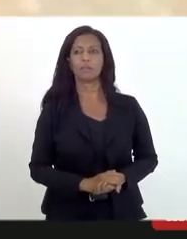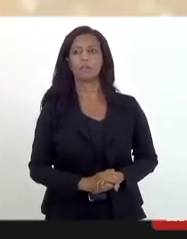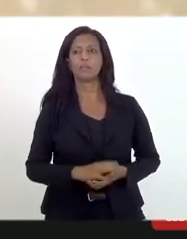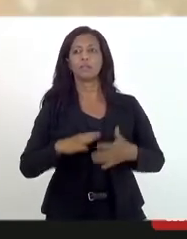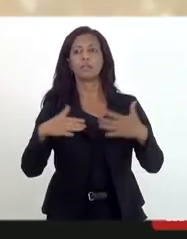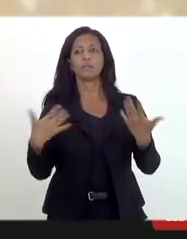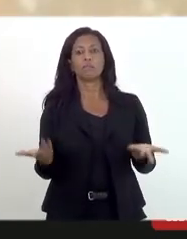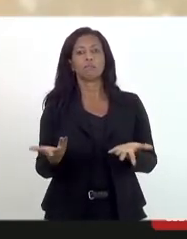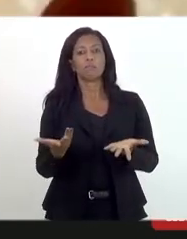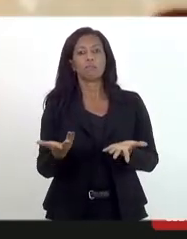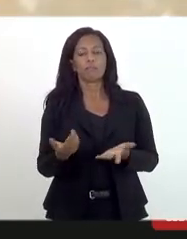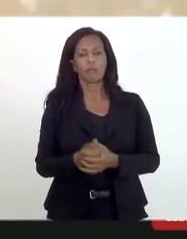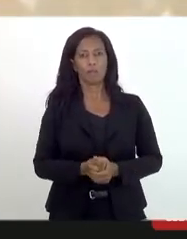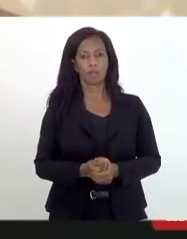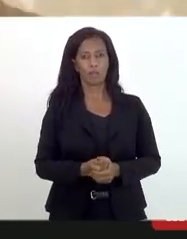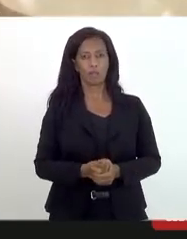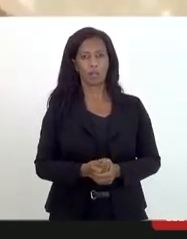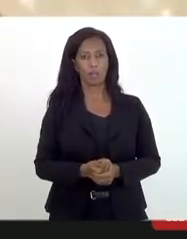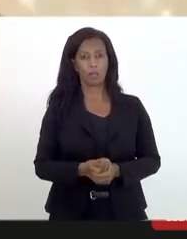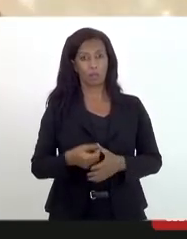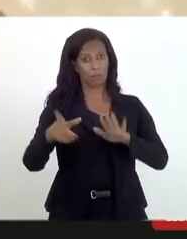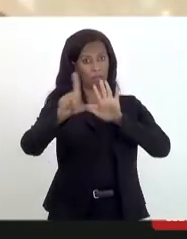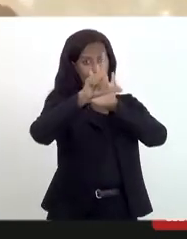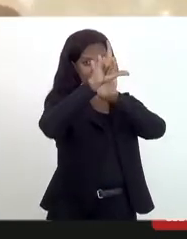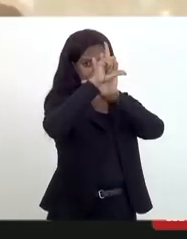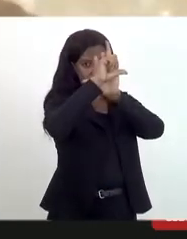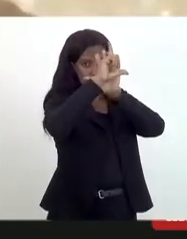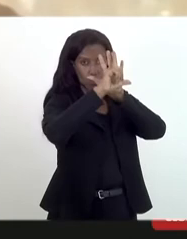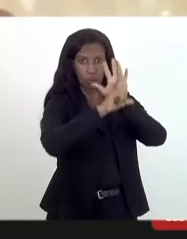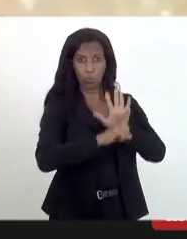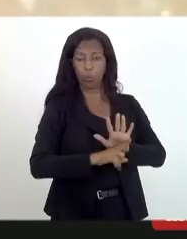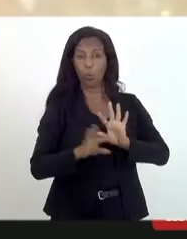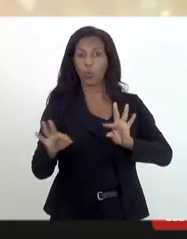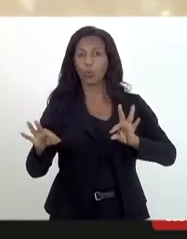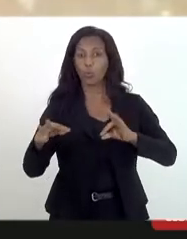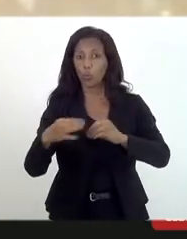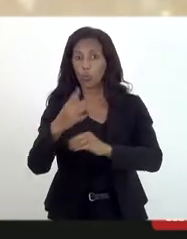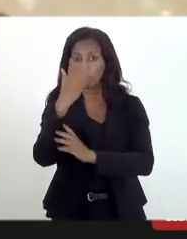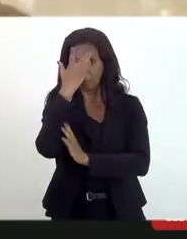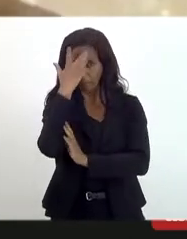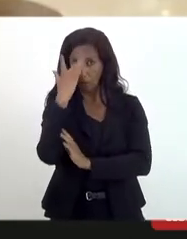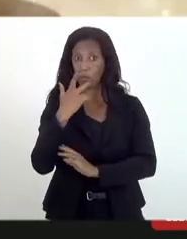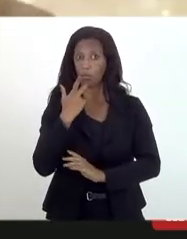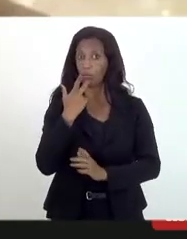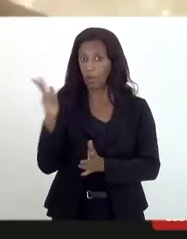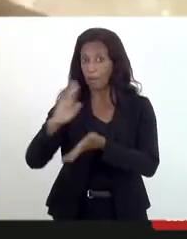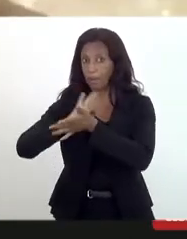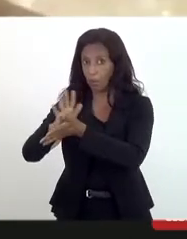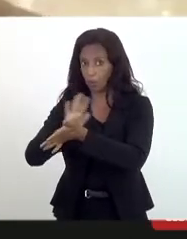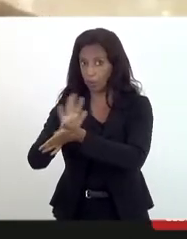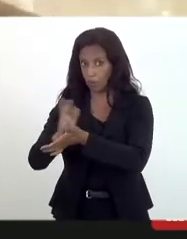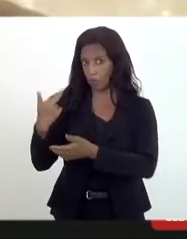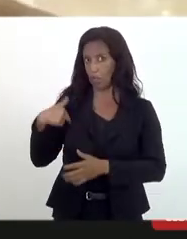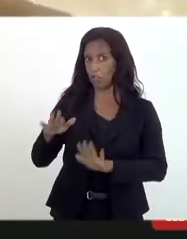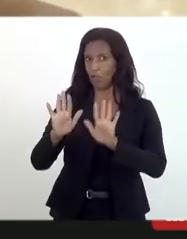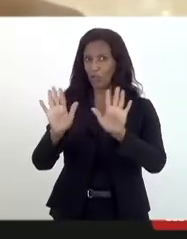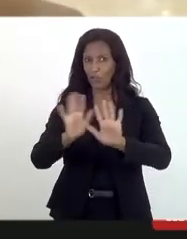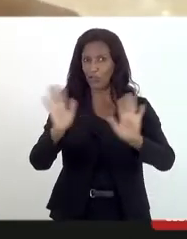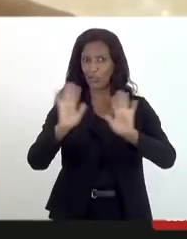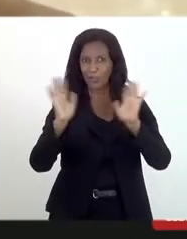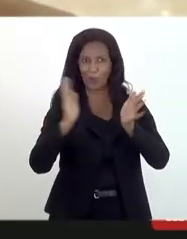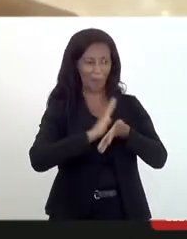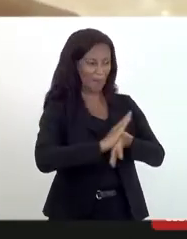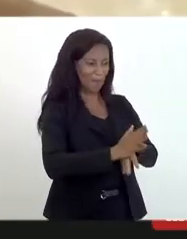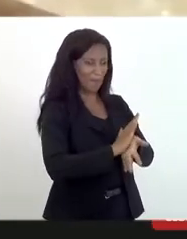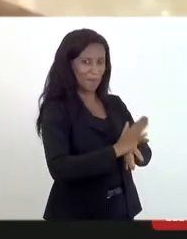o ponto da questão é o seguinte, pelas leis, toda pessoa que... Eu estou falando de preconceito religioso, pessoal, não estou entrando no